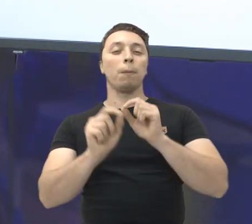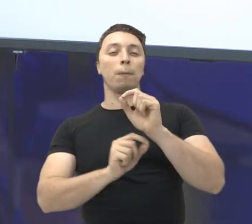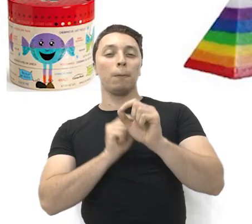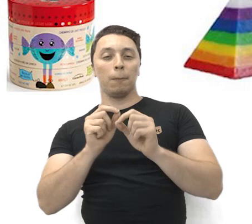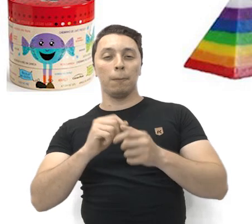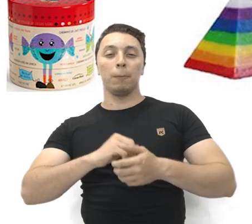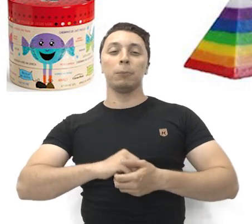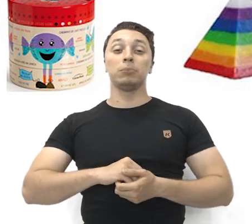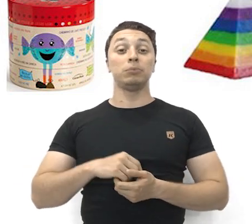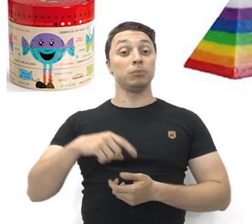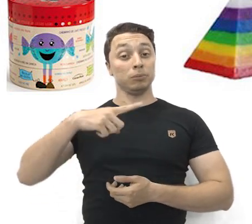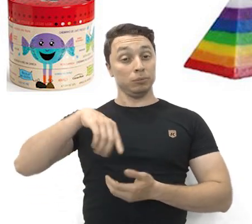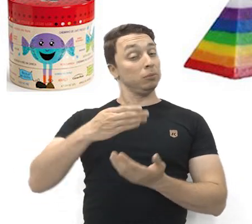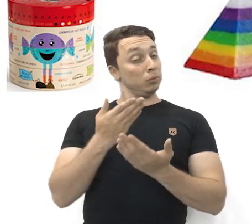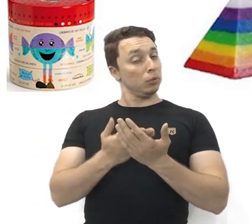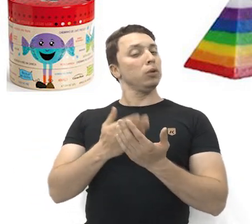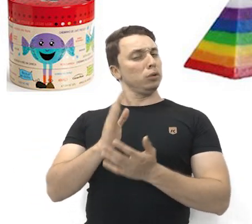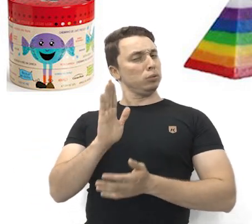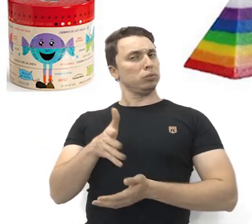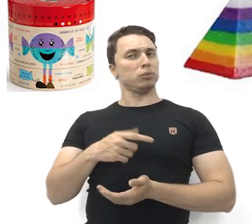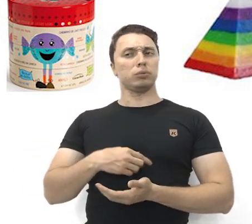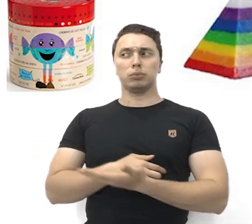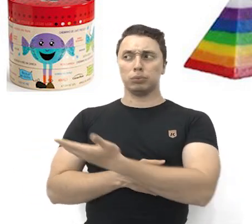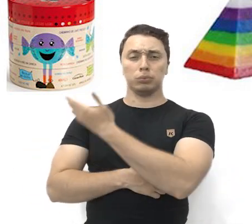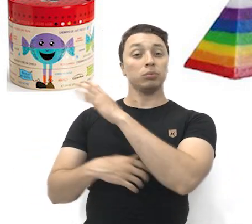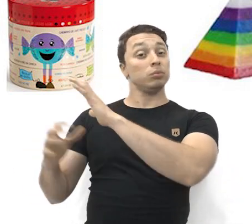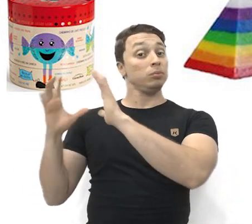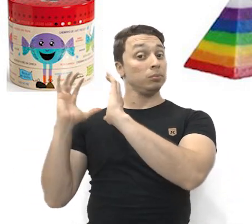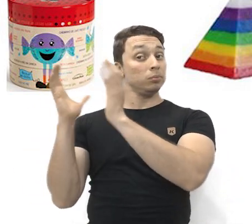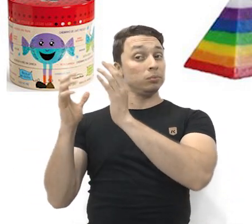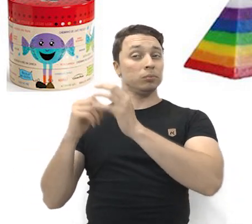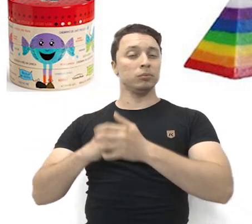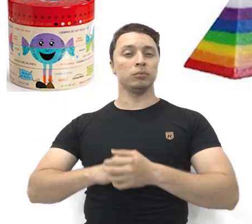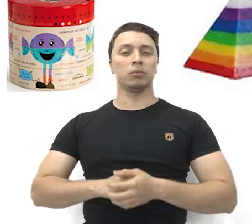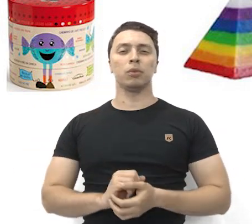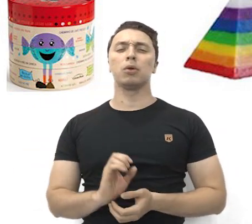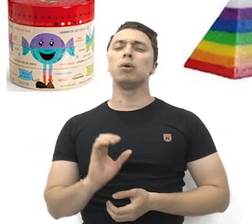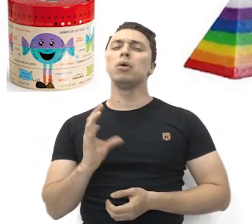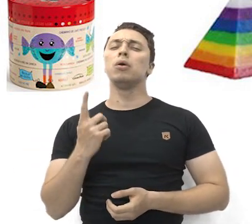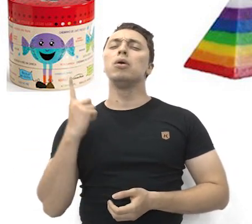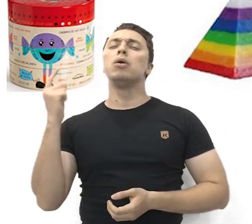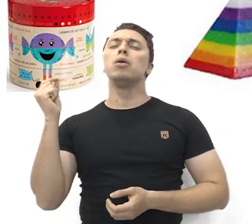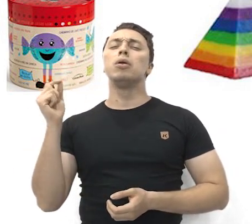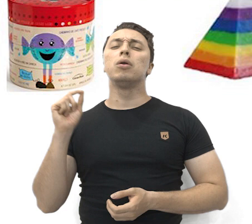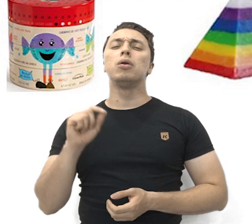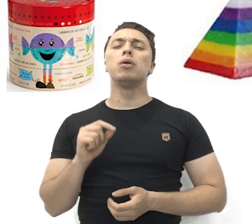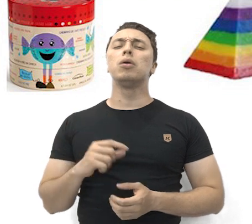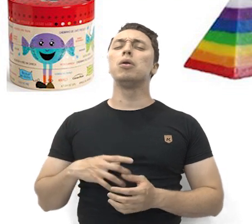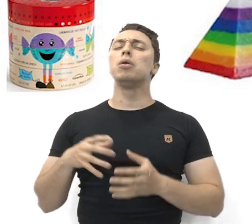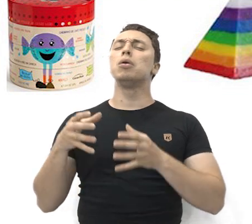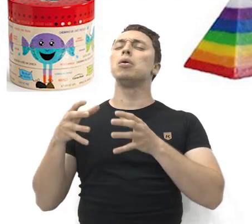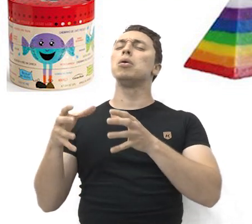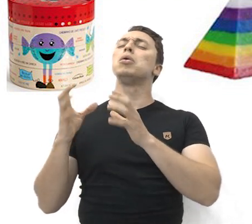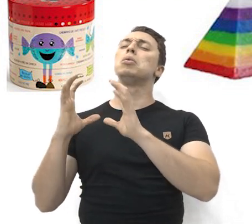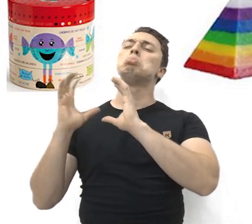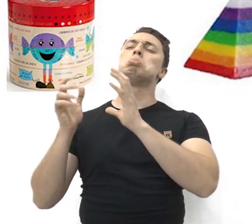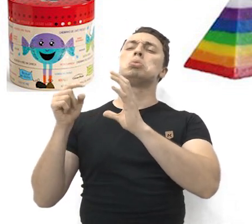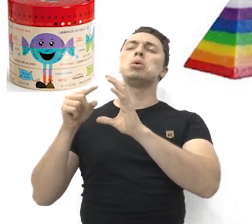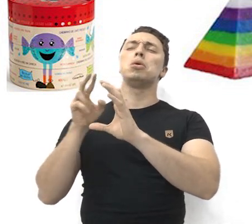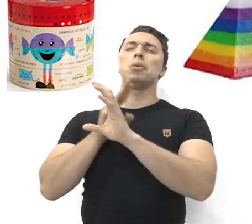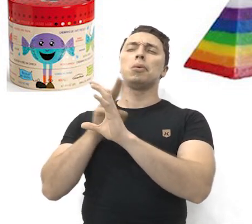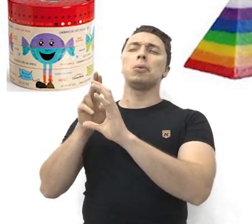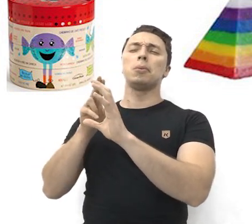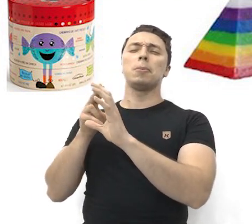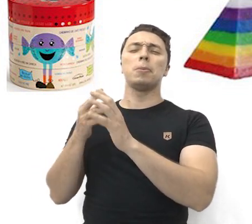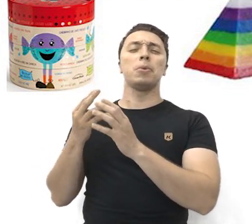já estudamos? Temos aqui uma bola. Qual é o sólido geométrico que tem um nome que